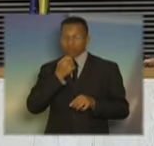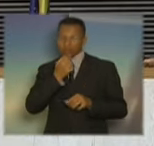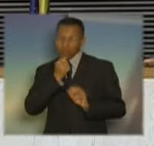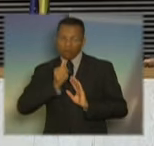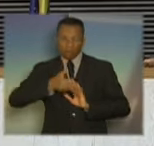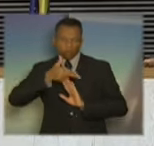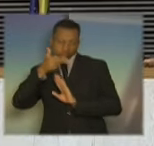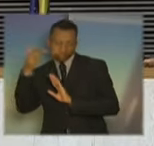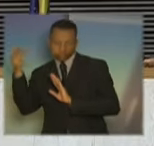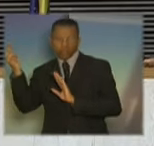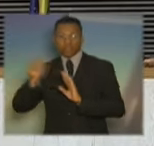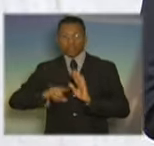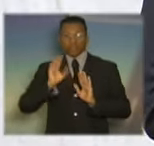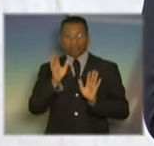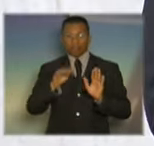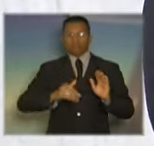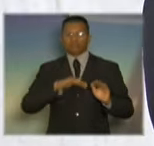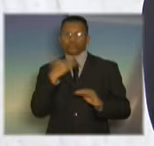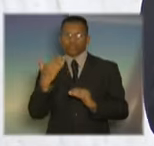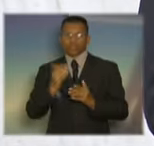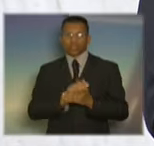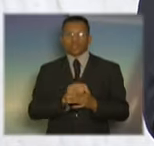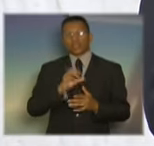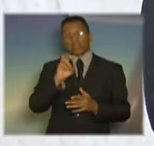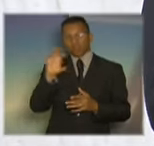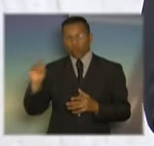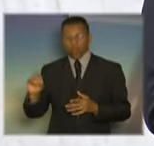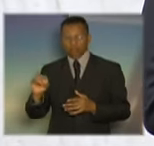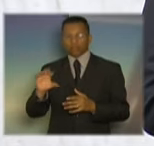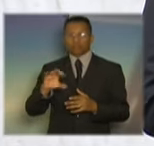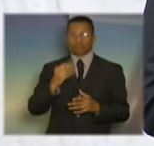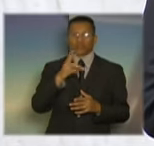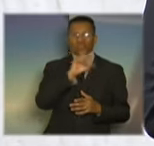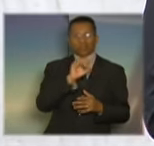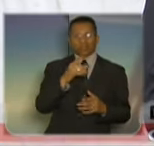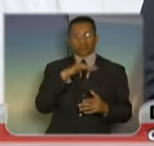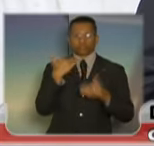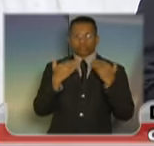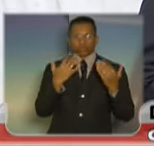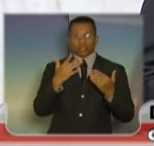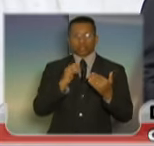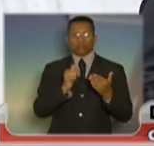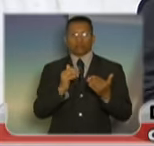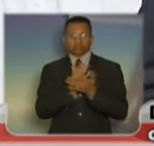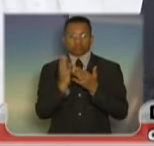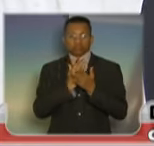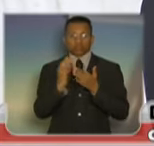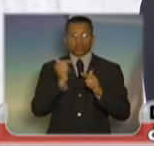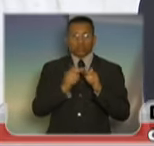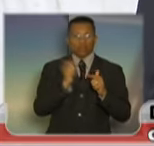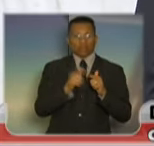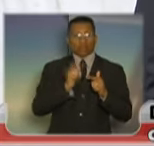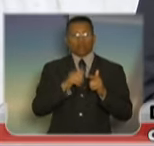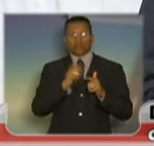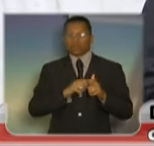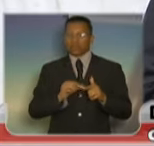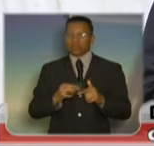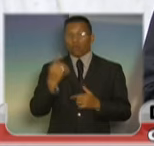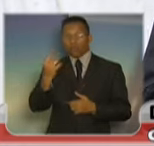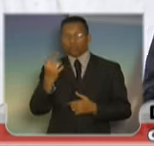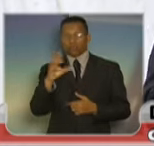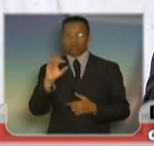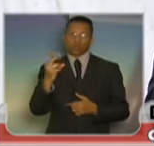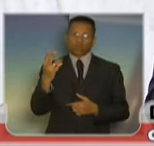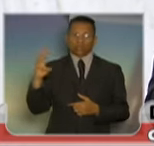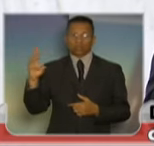E, ao invés de 50 feridos e 50 mortos, talvez nós tivéssemos alguns mortos e feridos, mas não nessa magnitude. Então, sim, o